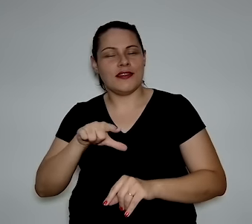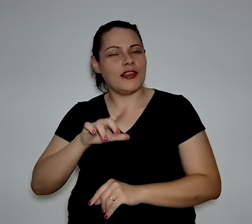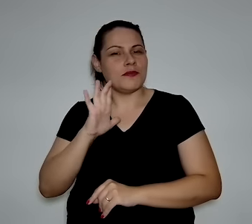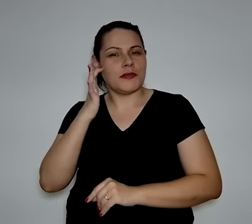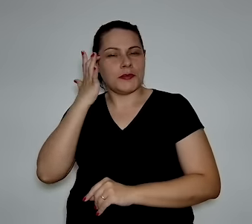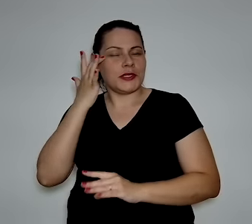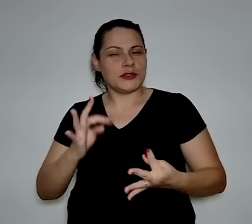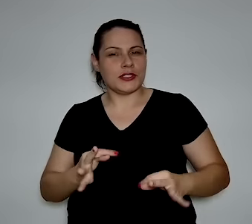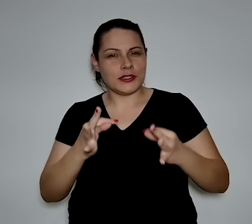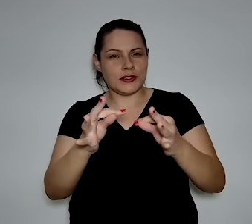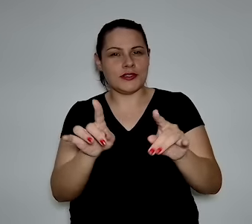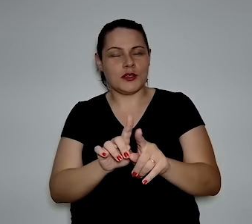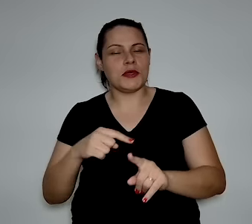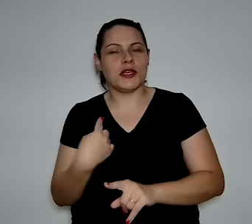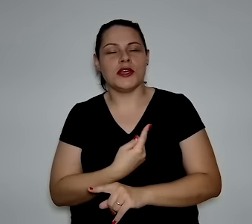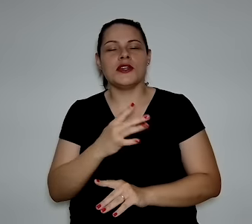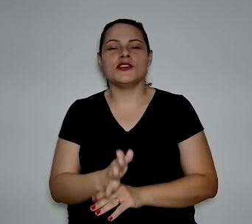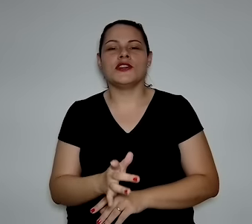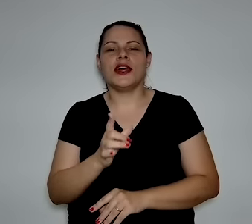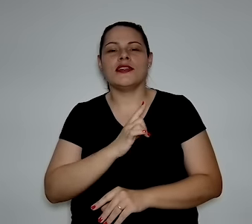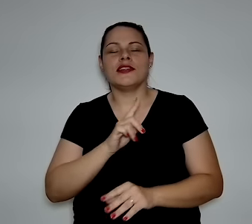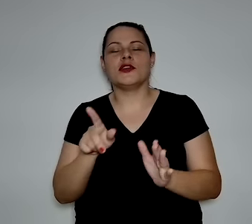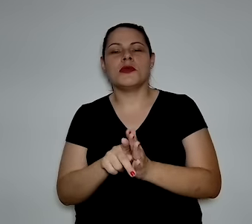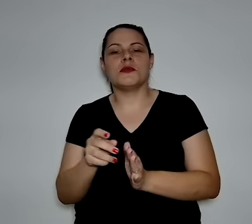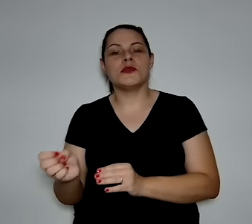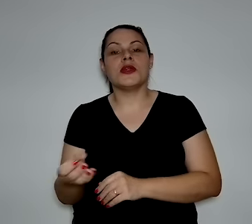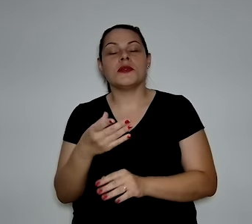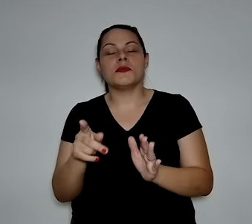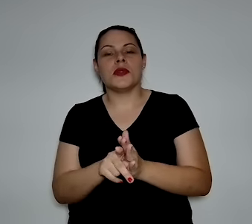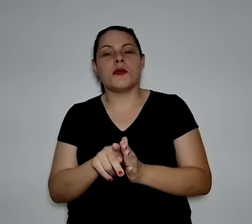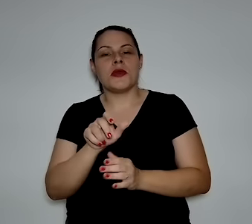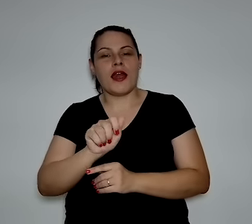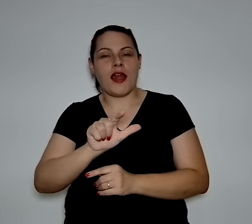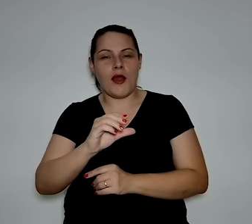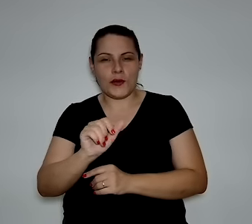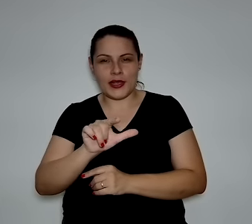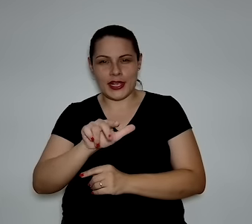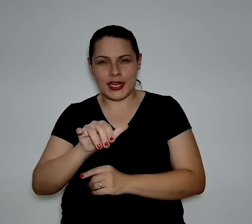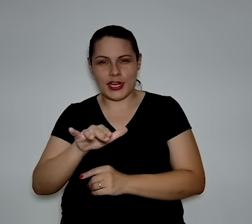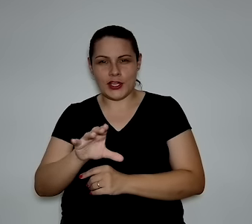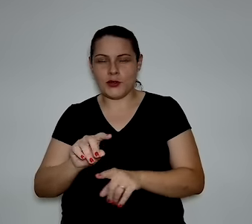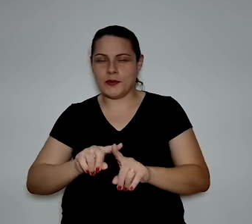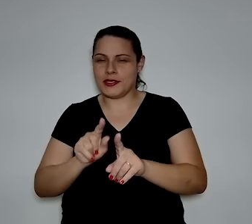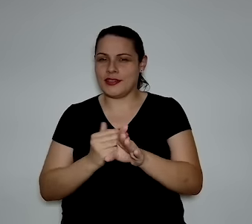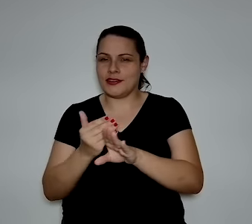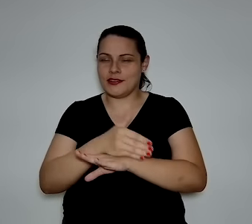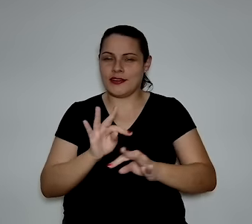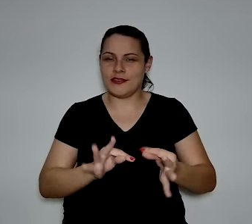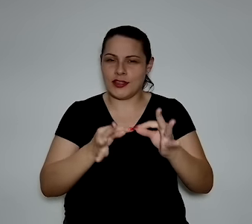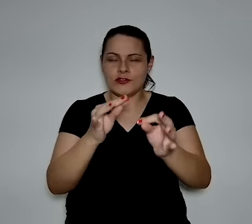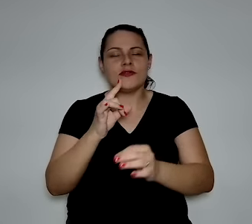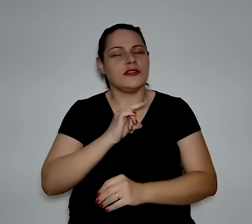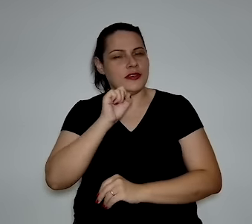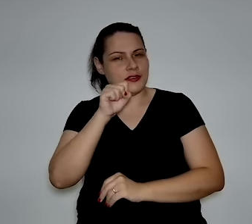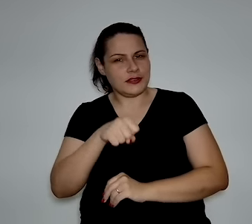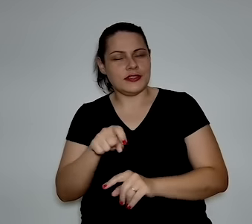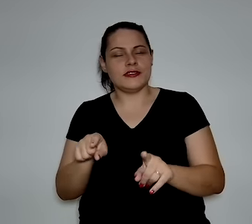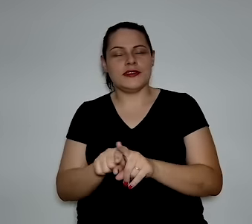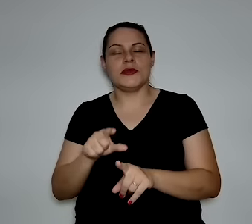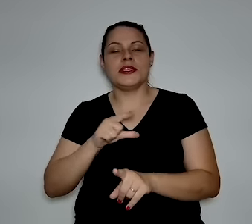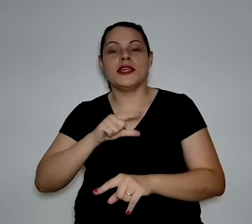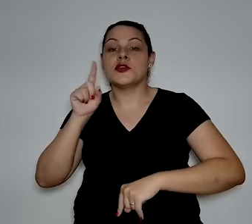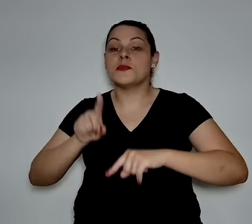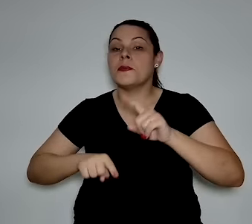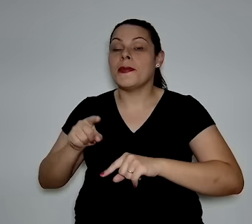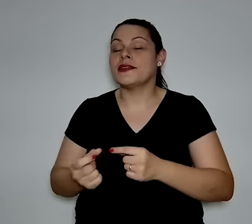com uma maturidade tecnológica. A gente tem os eletrolizadores alcalinos, mas, por exemplo, tem a entrada da tecnologia PEN. Nós